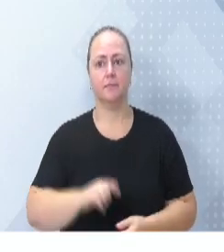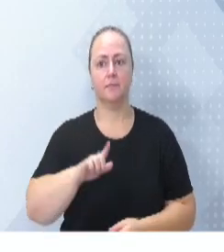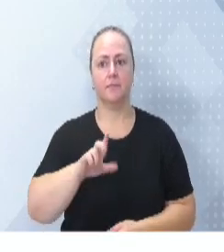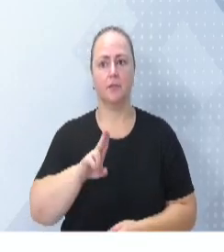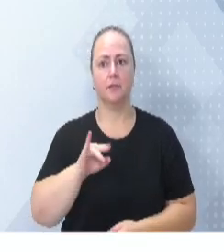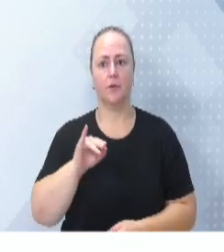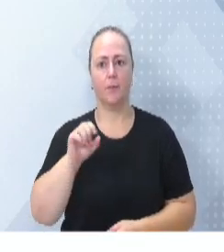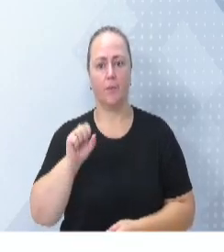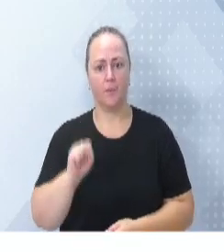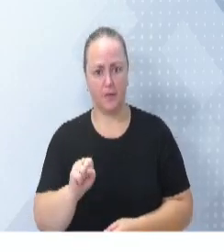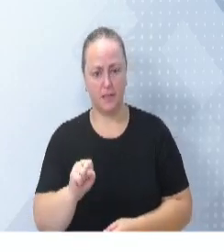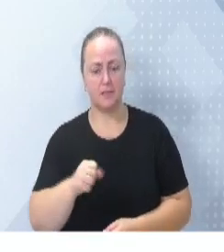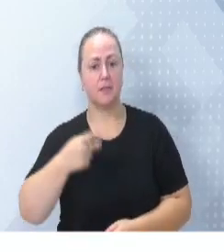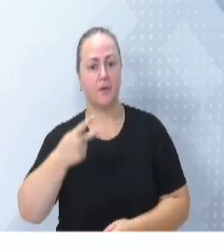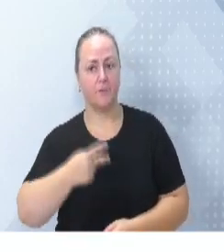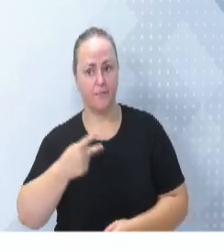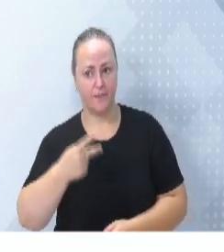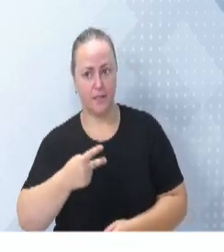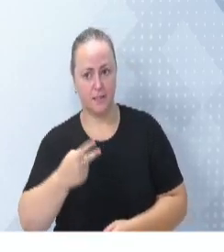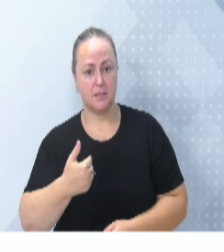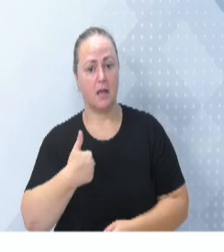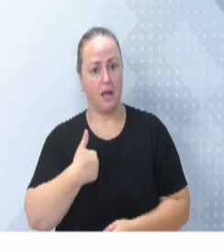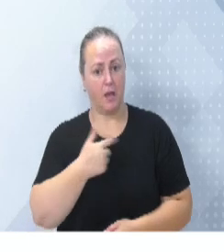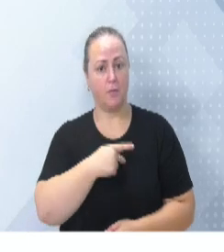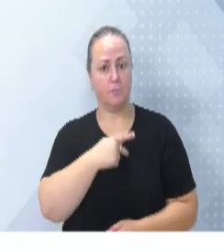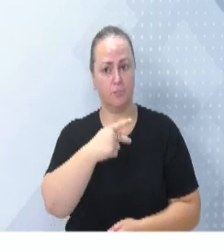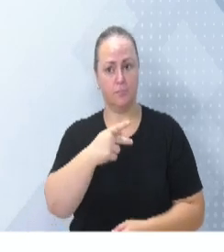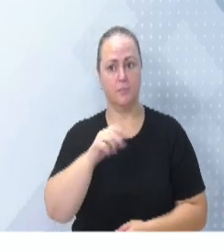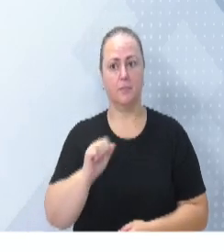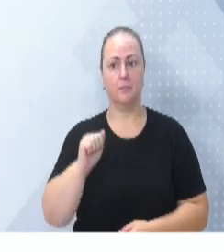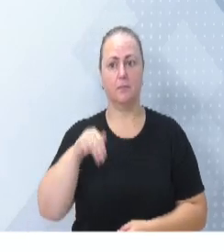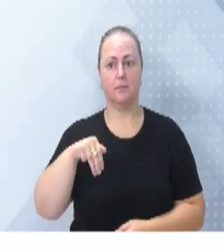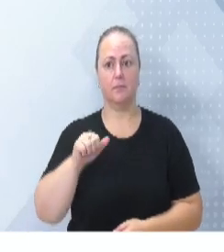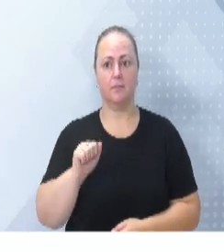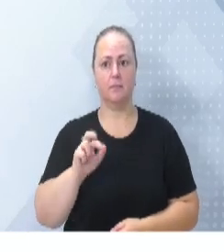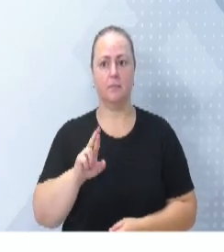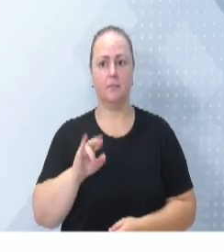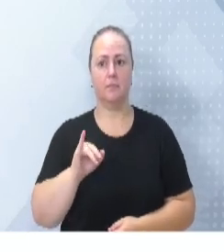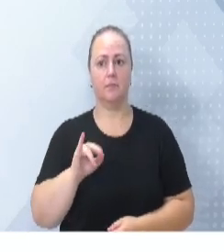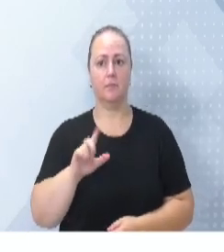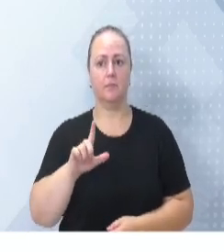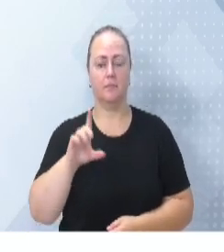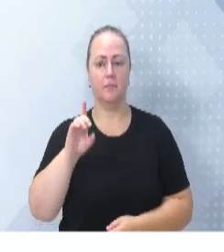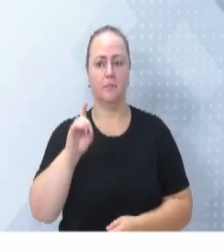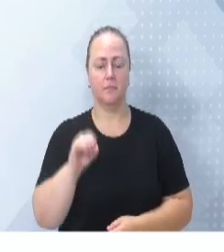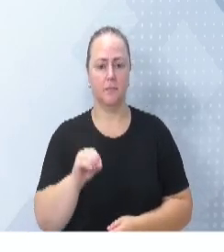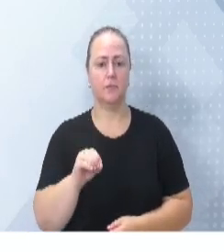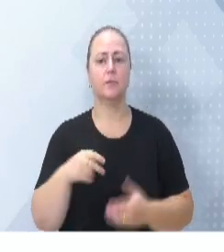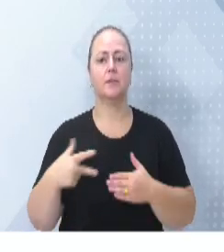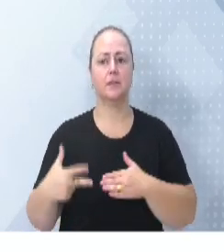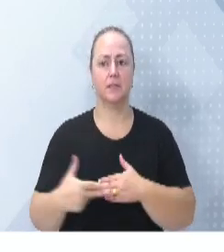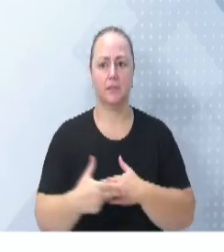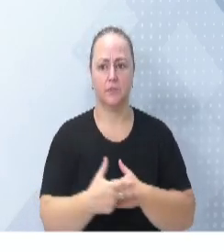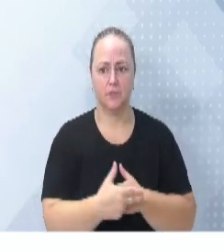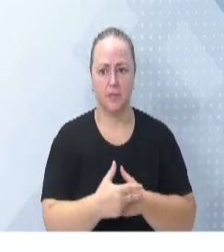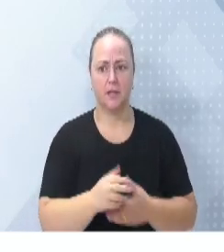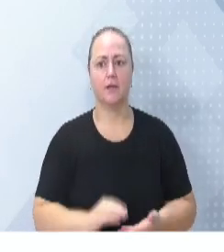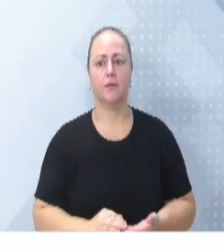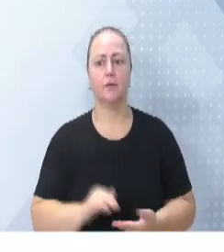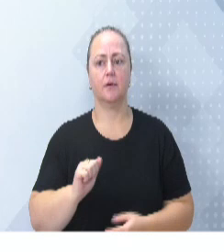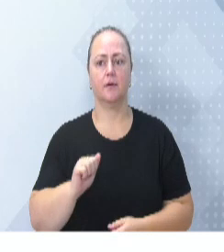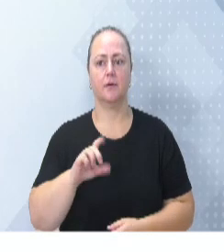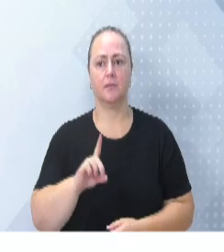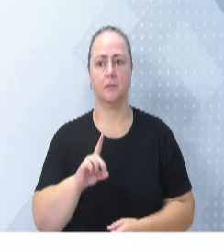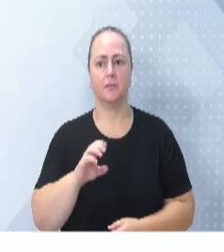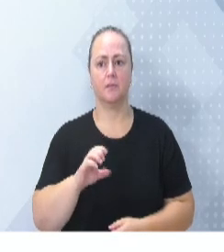Rebelato, como vice-presidente, o Amarildo Nazário, tesoureiro, e a Délcio, secretário. E aí nós temos as gerências,